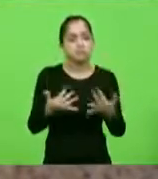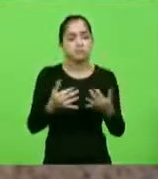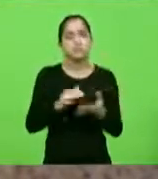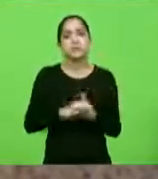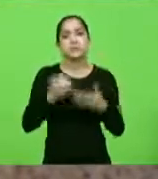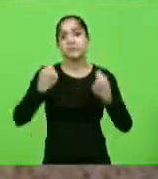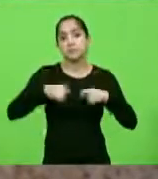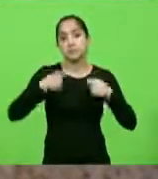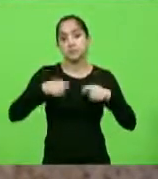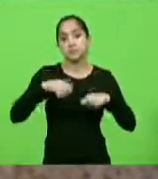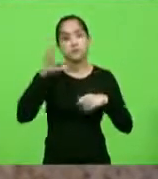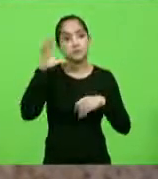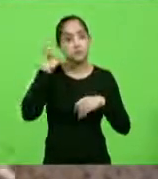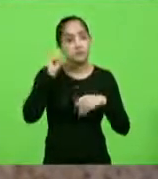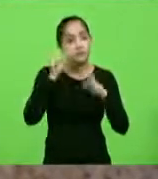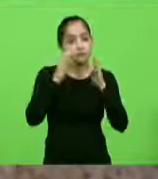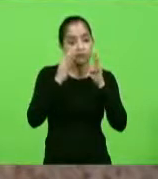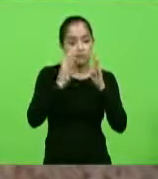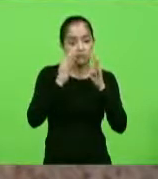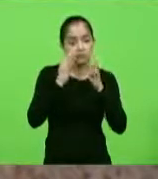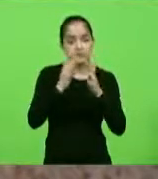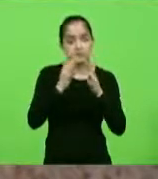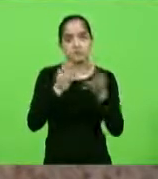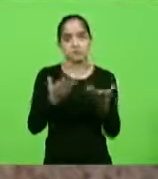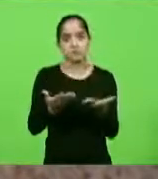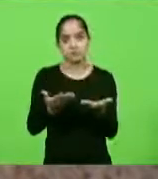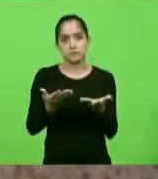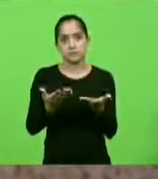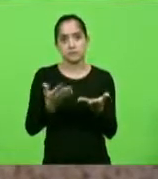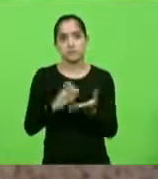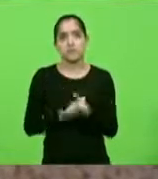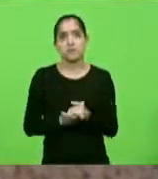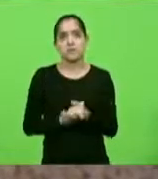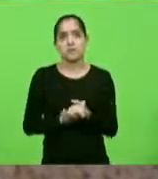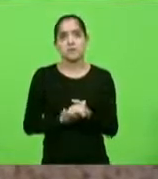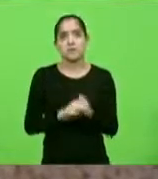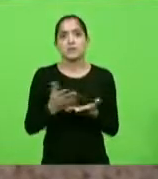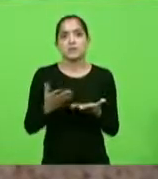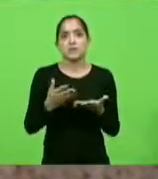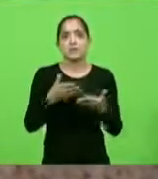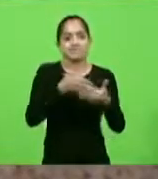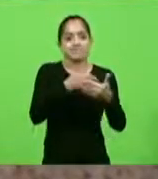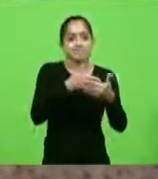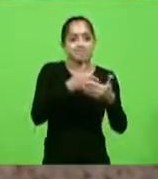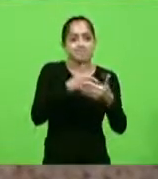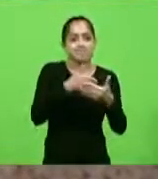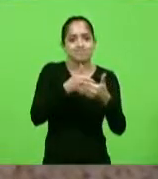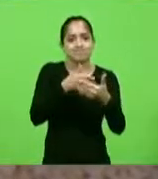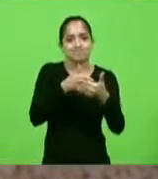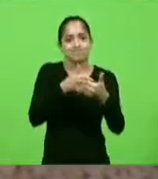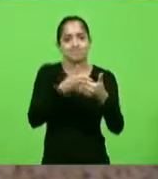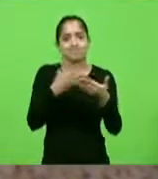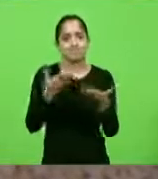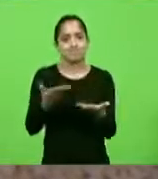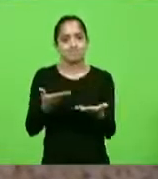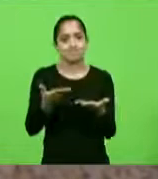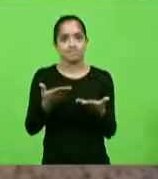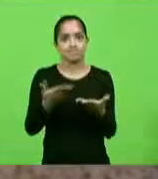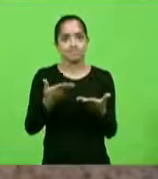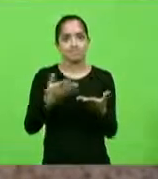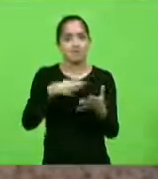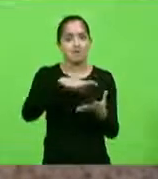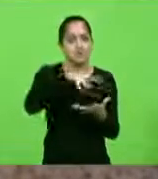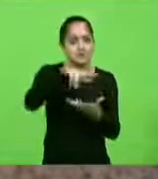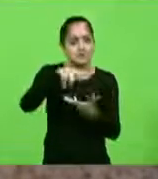ouça, ouça um setor, não fique, vocês não podem ficar presos numa redoma, nesse mundo artificial